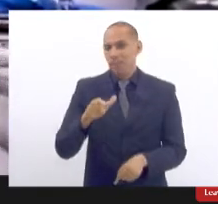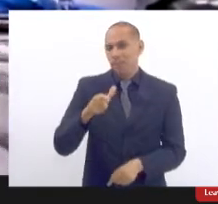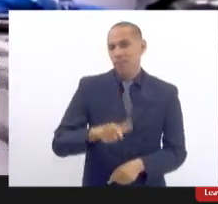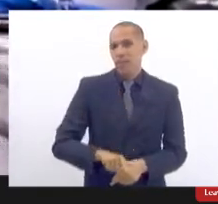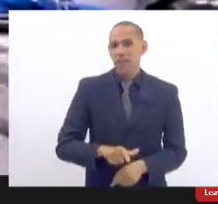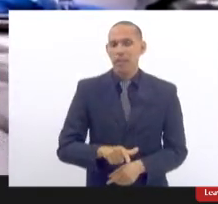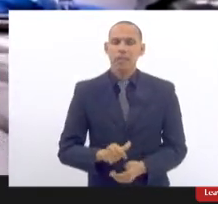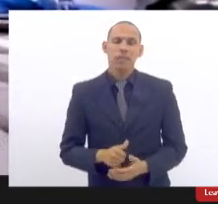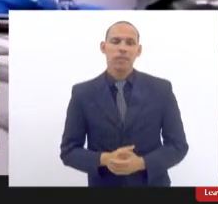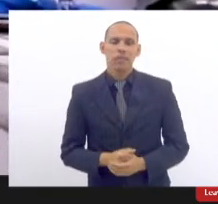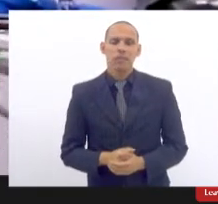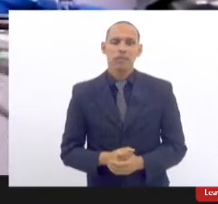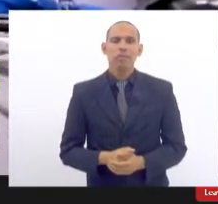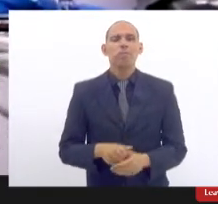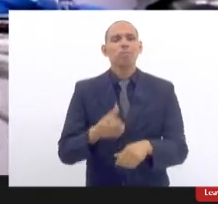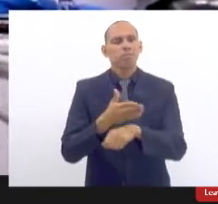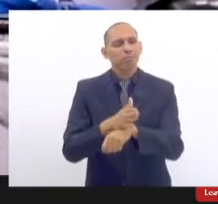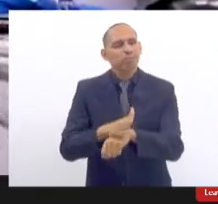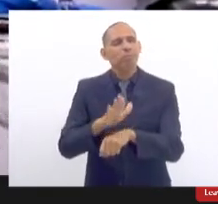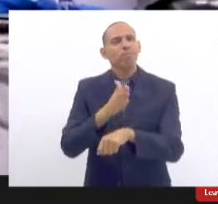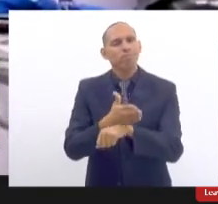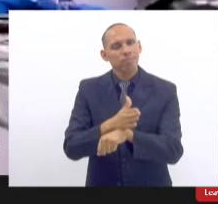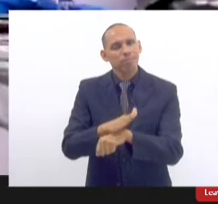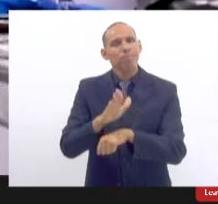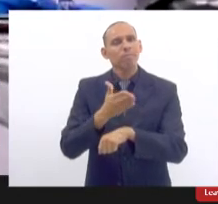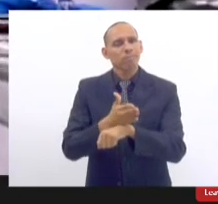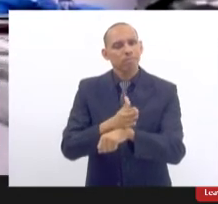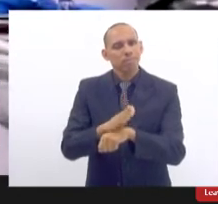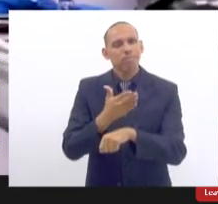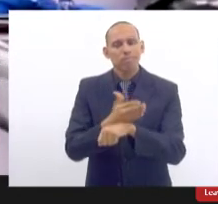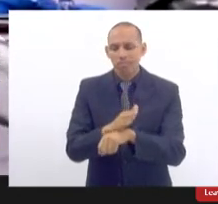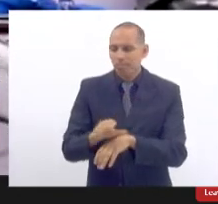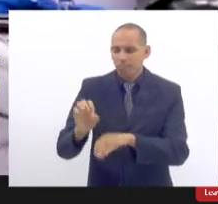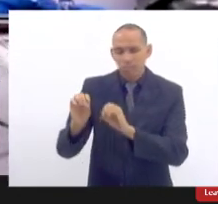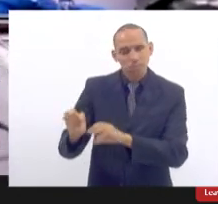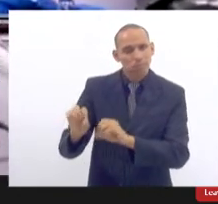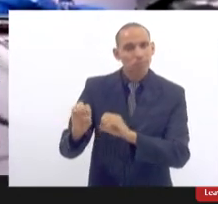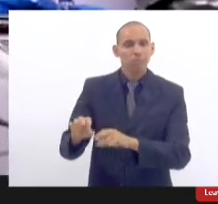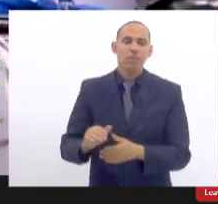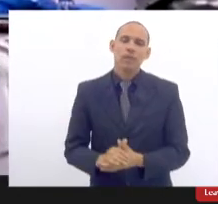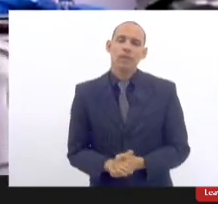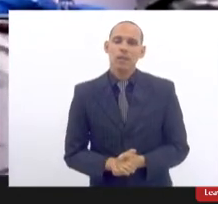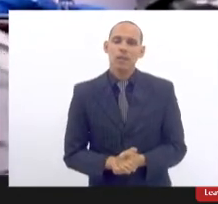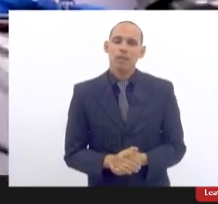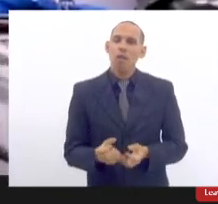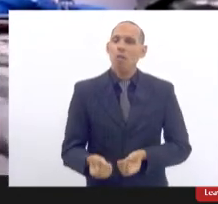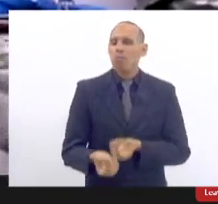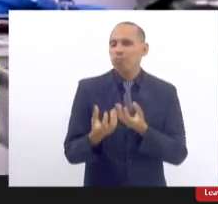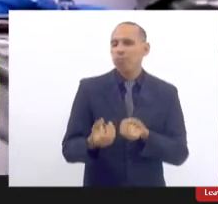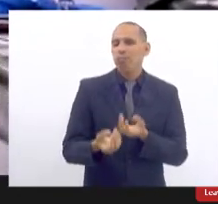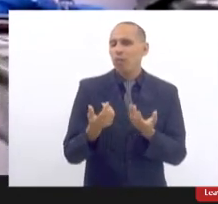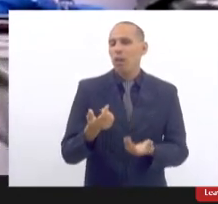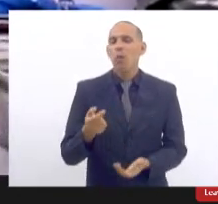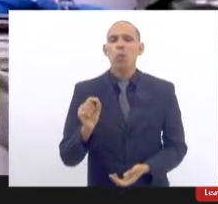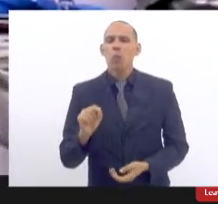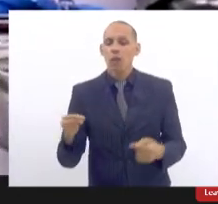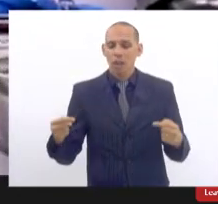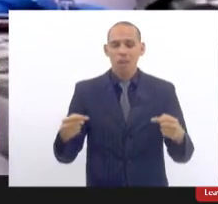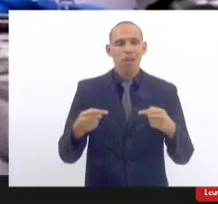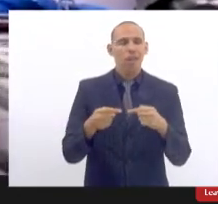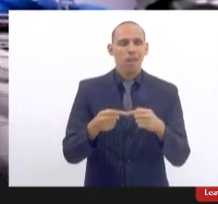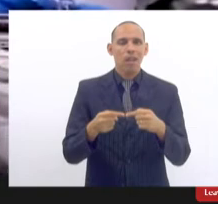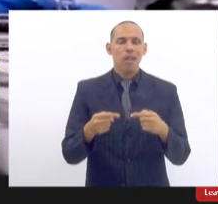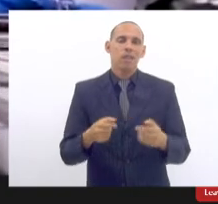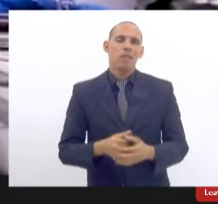questão de capacitação e de informação em relação às unidades